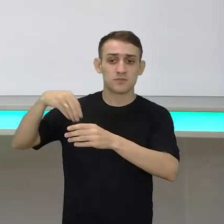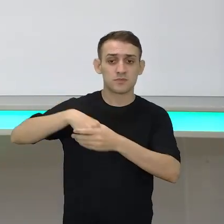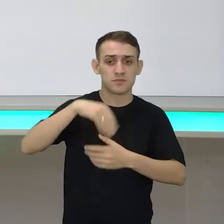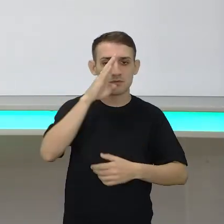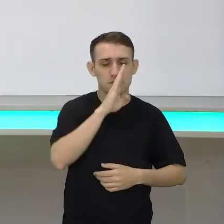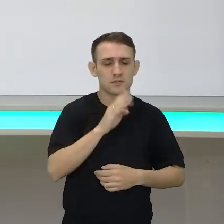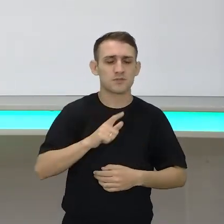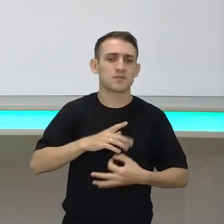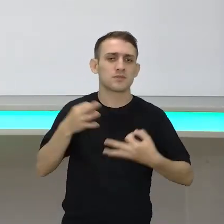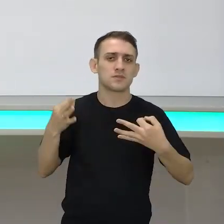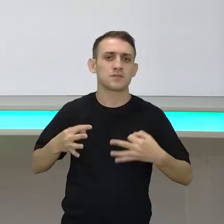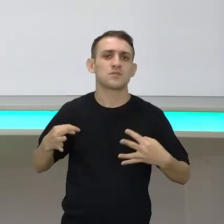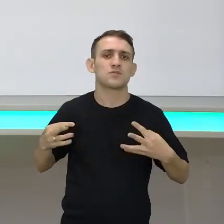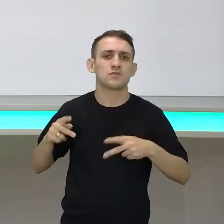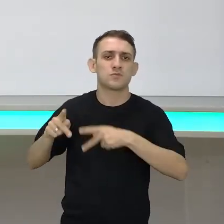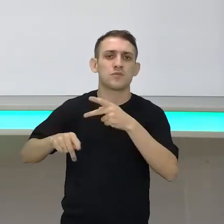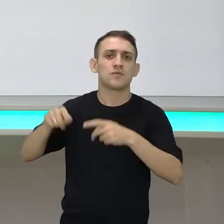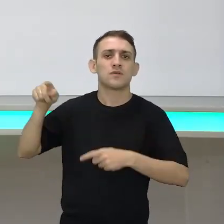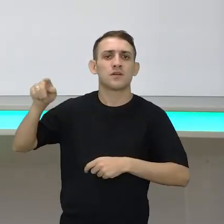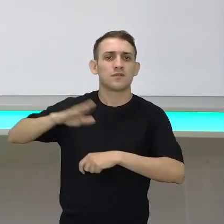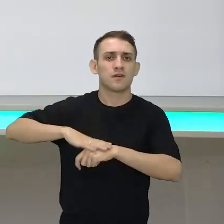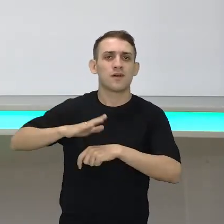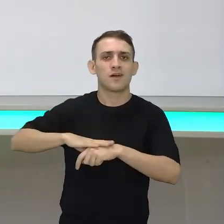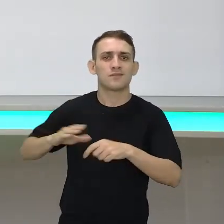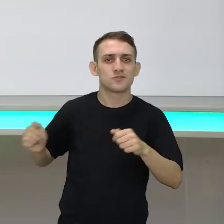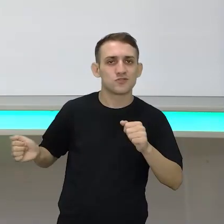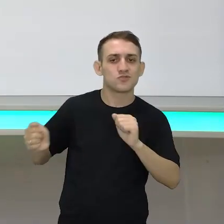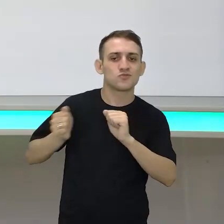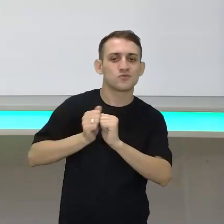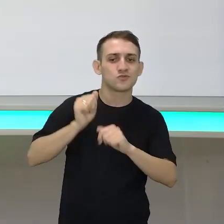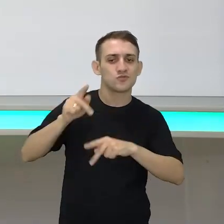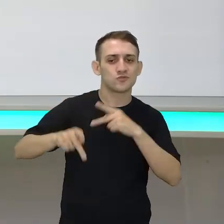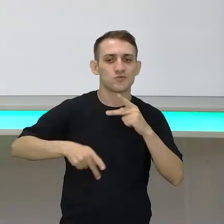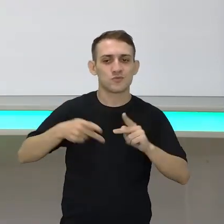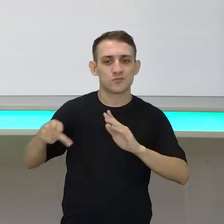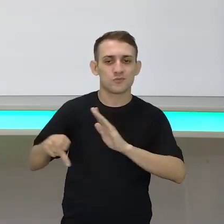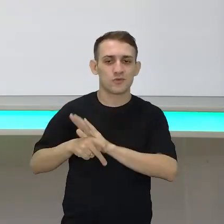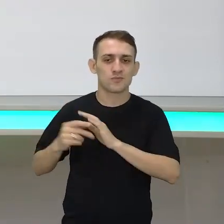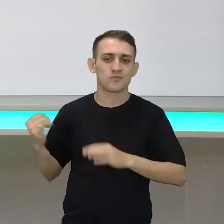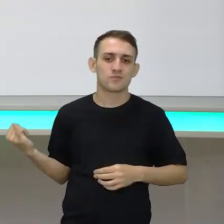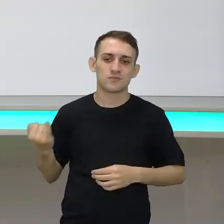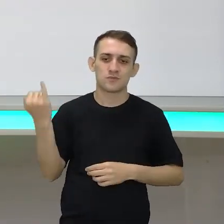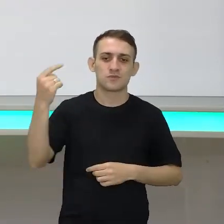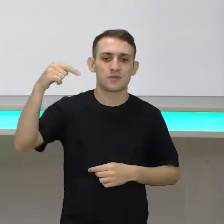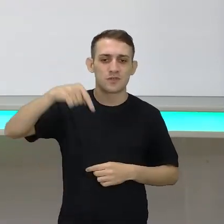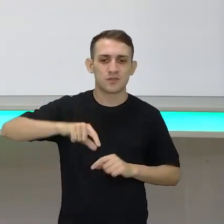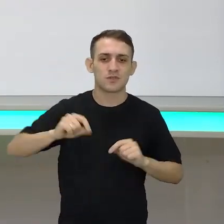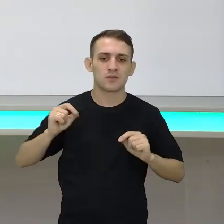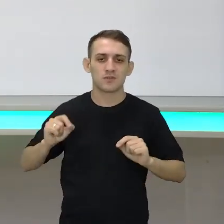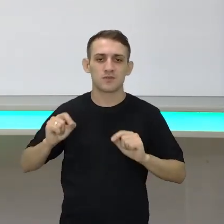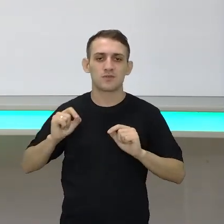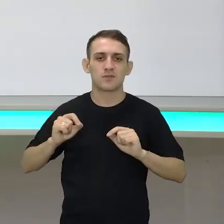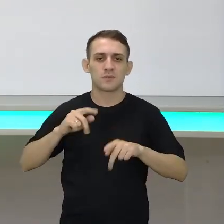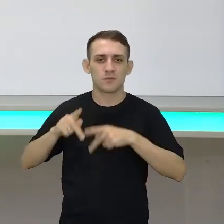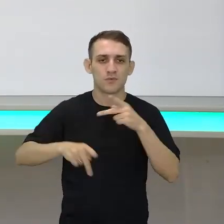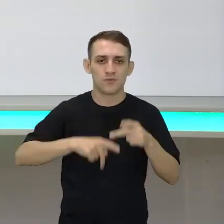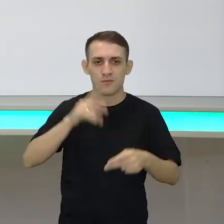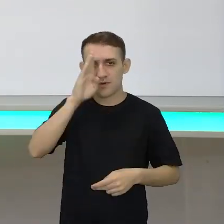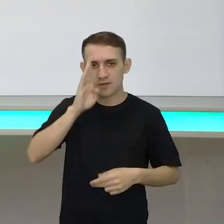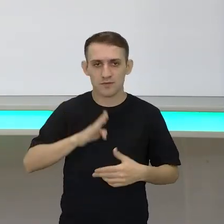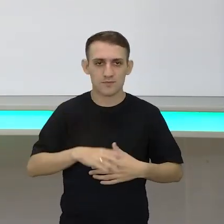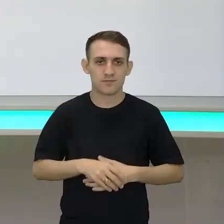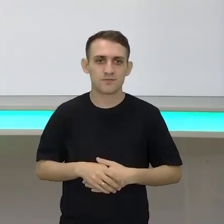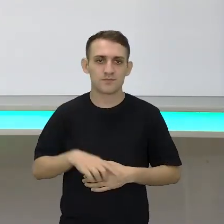tenho certeza que os Kaisaras fazem parte desses povos muito importantes para nós, para o povo brasileiro.